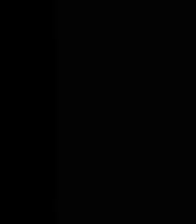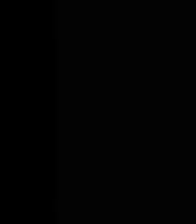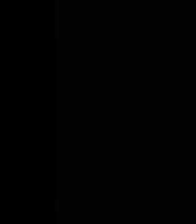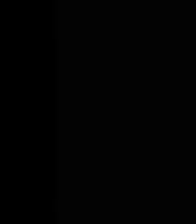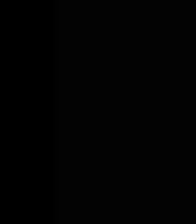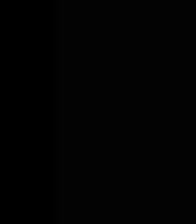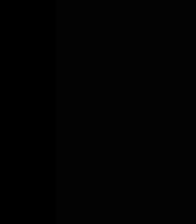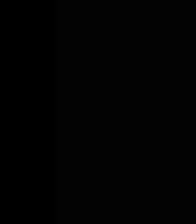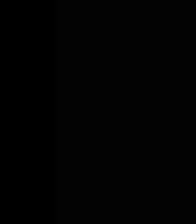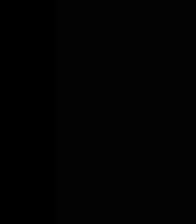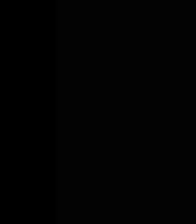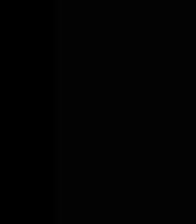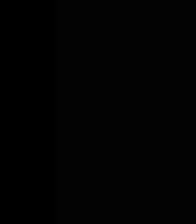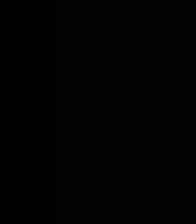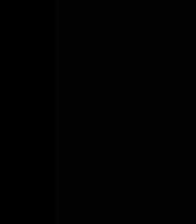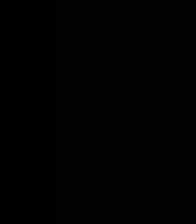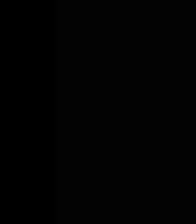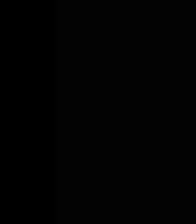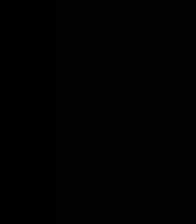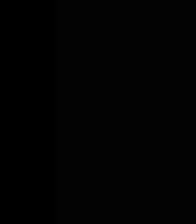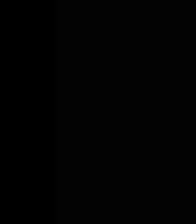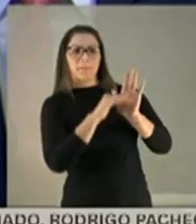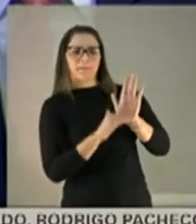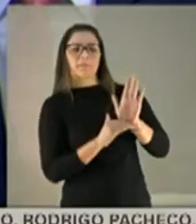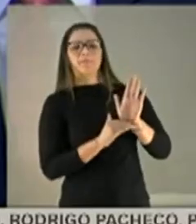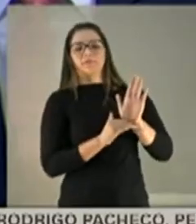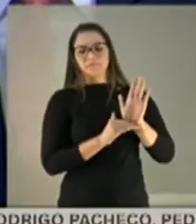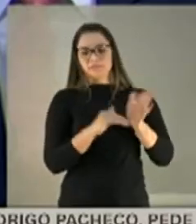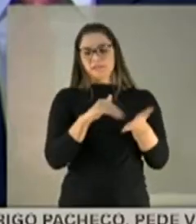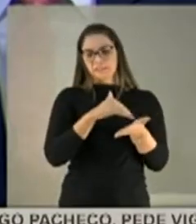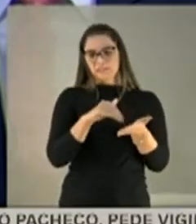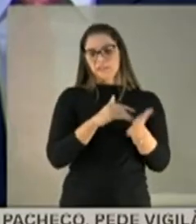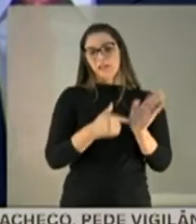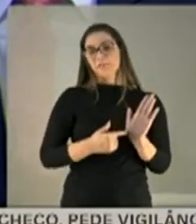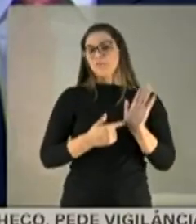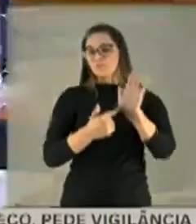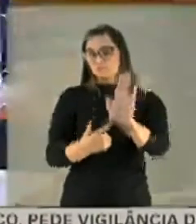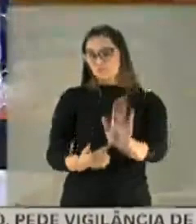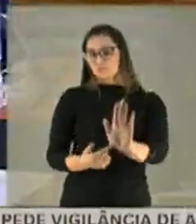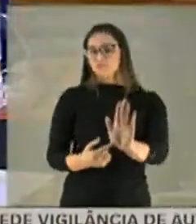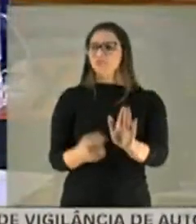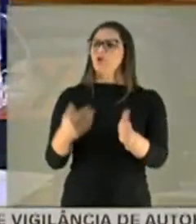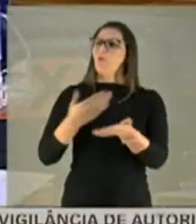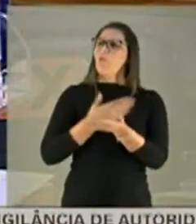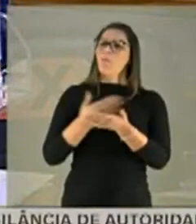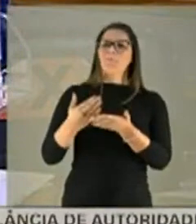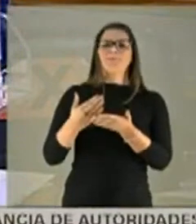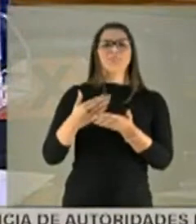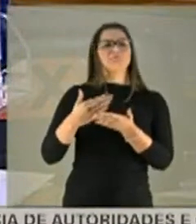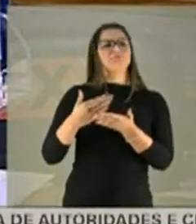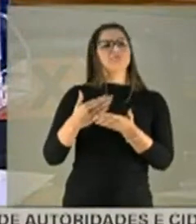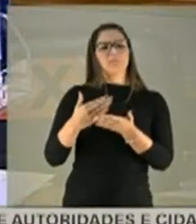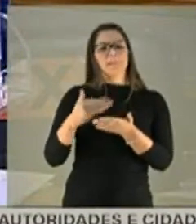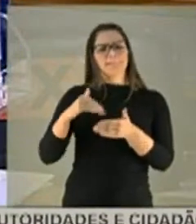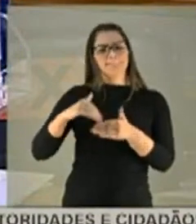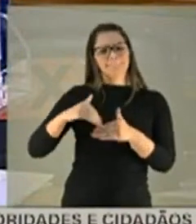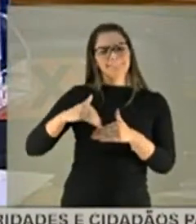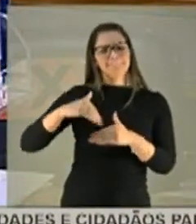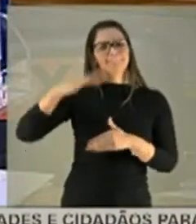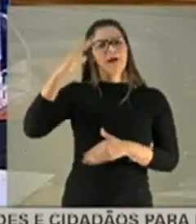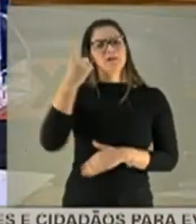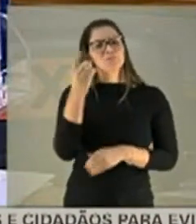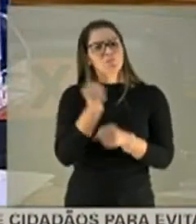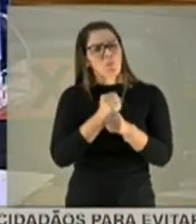Corte rápido. Faca. É tramontina. Então, quer dizer que em mais de um ano de pandemia, muito obrigado, doutora Mayra, pela